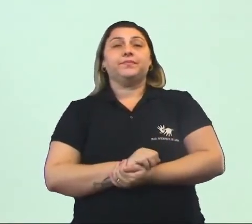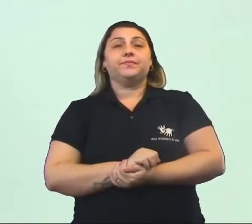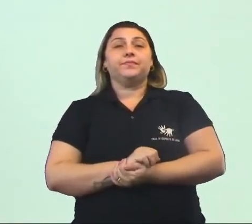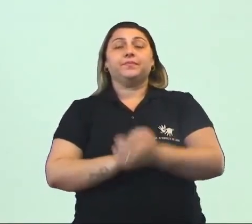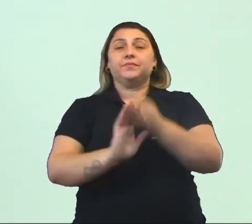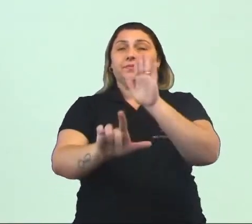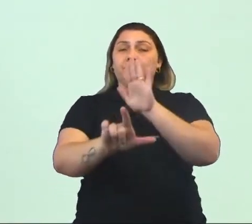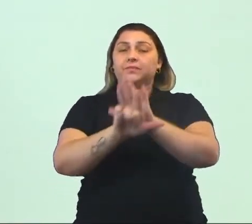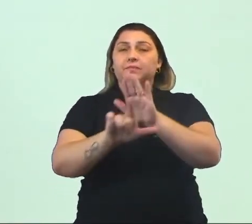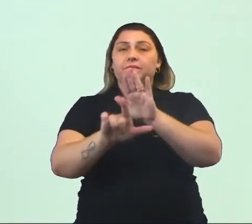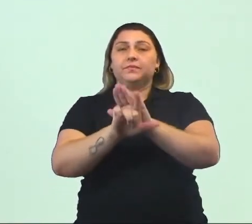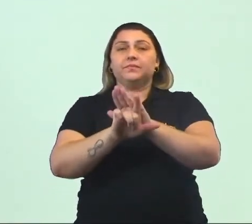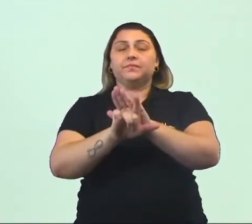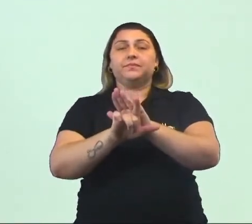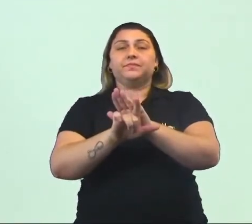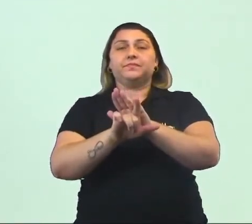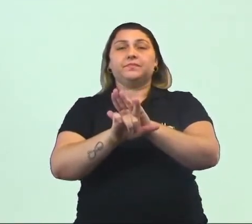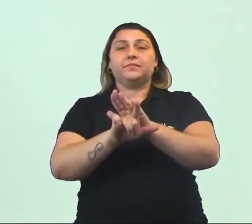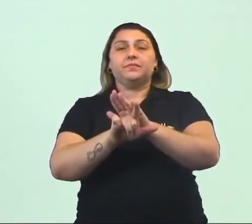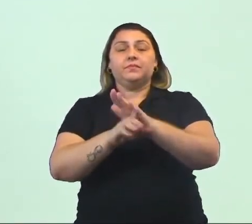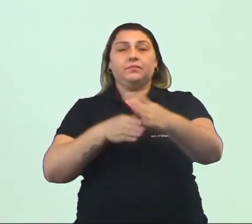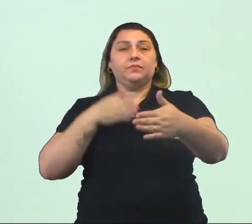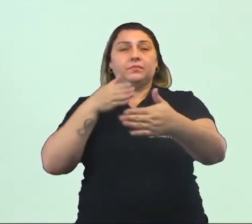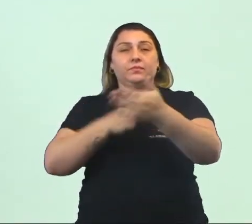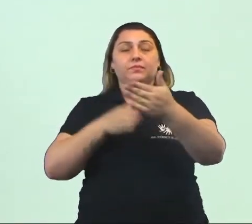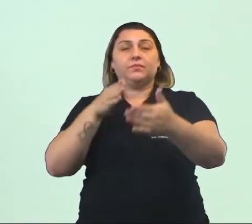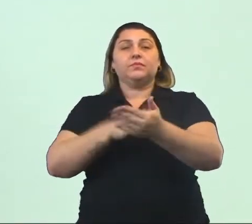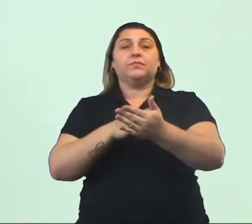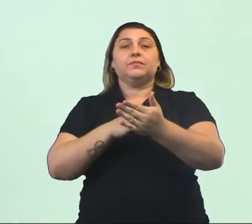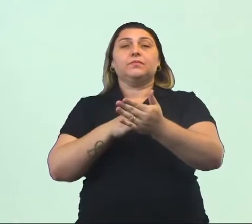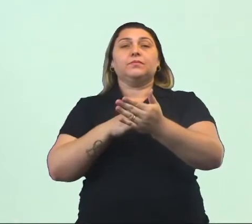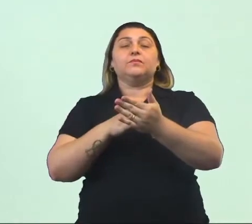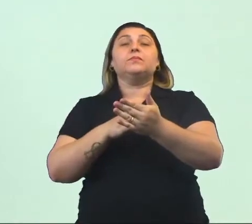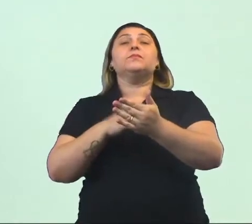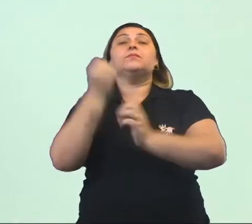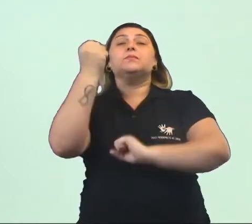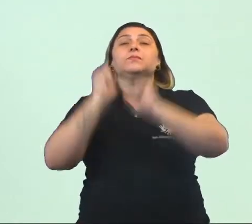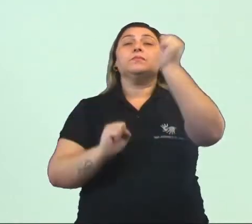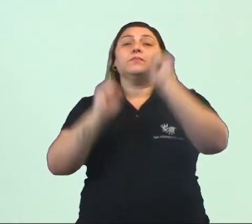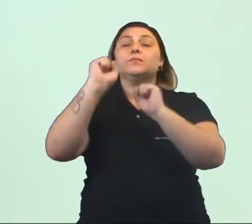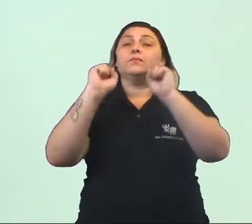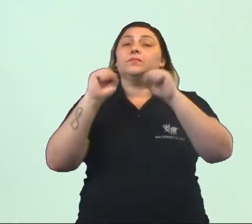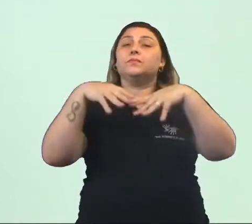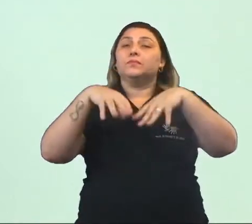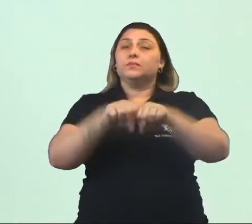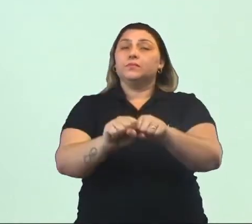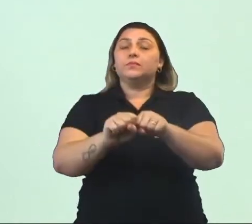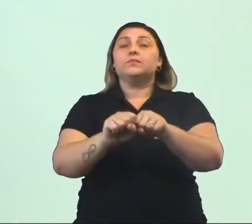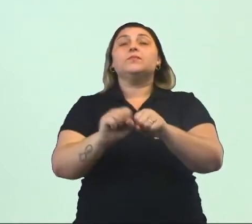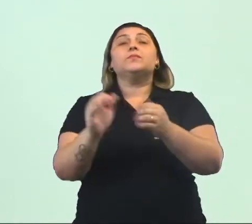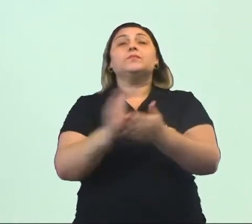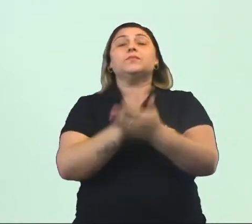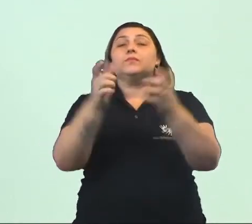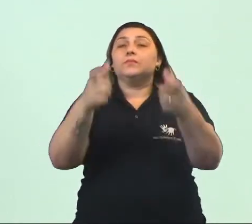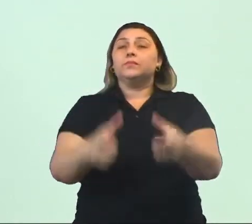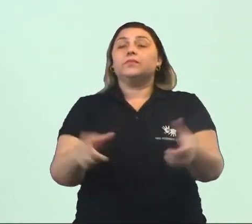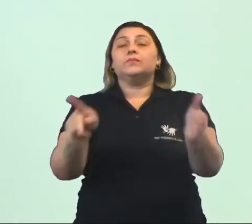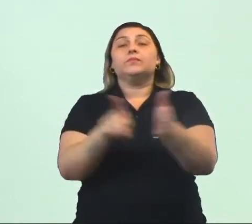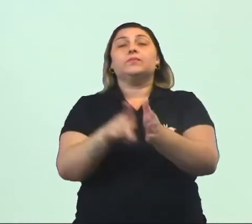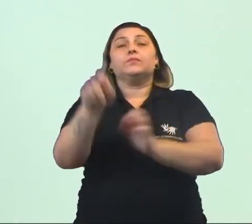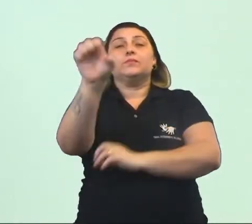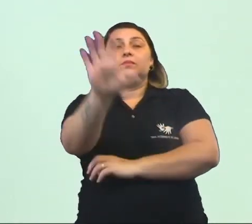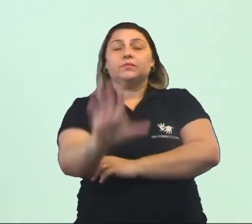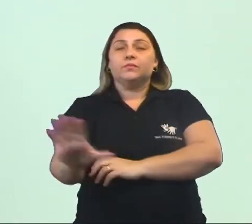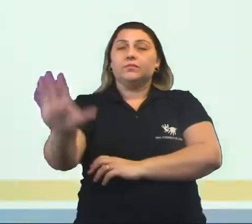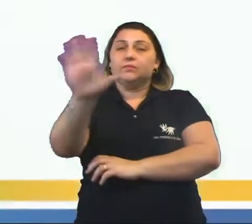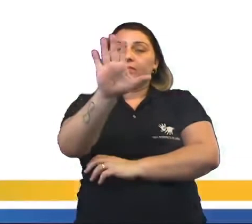leis que impediam a implantação de indústria nesse território ou qualquer outro ocupado pelos europeus